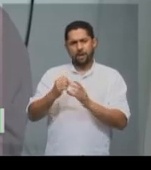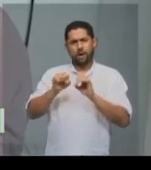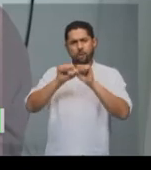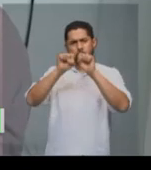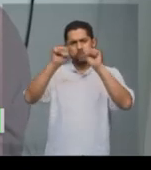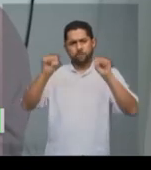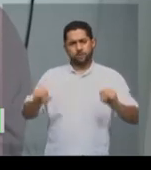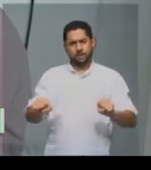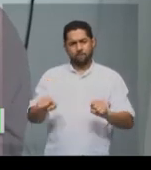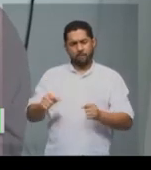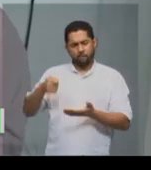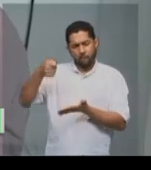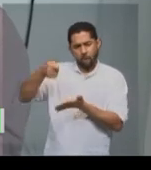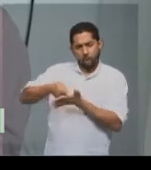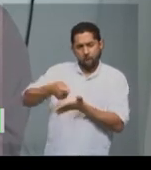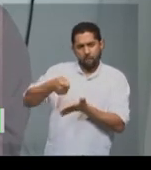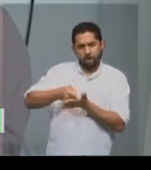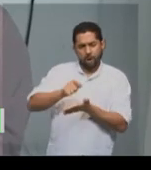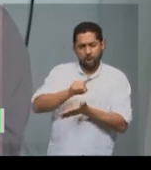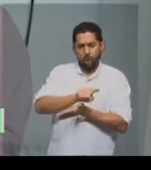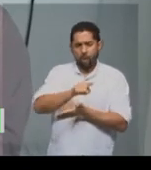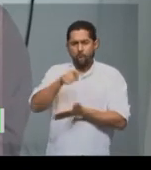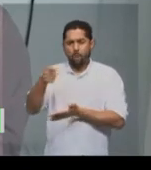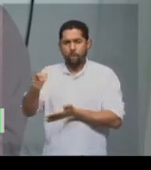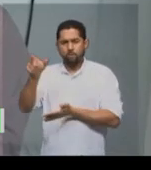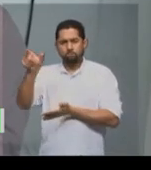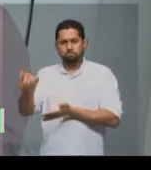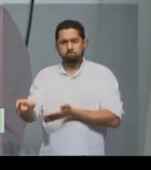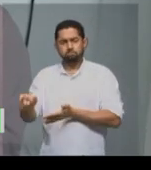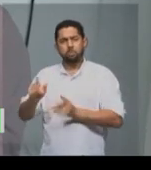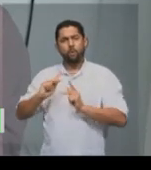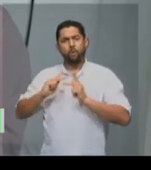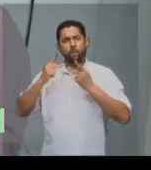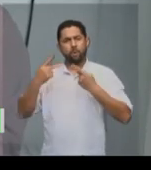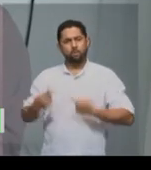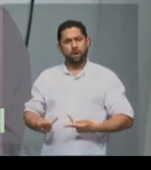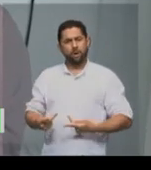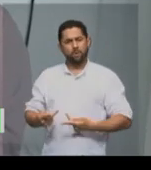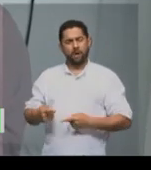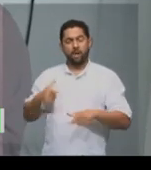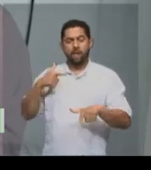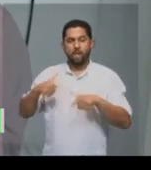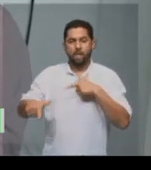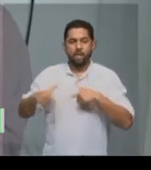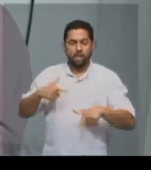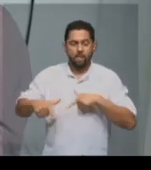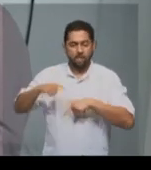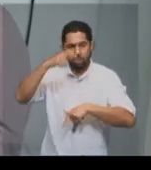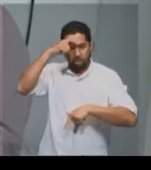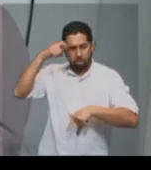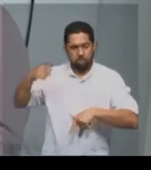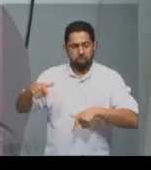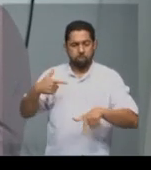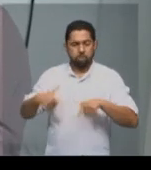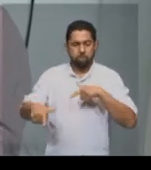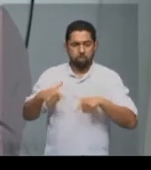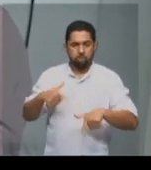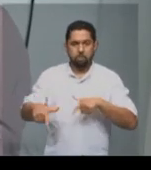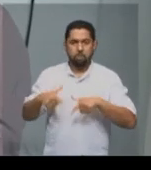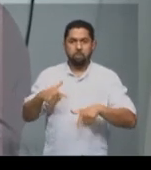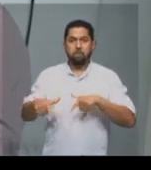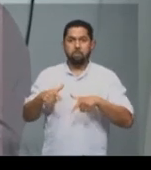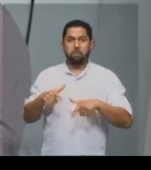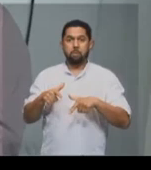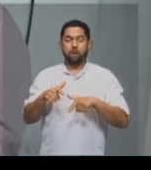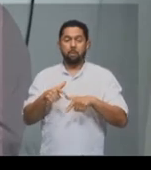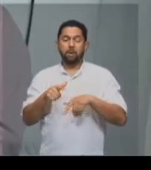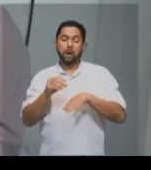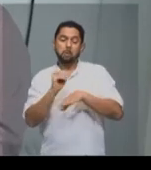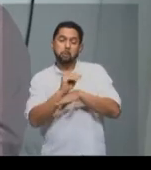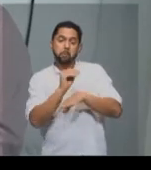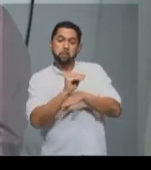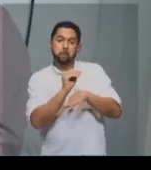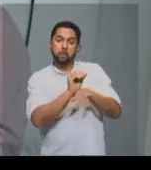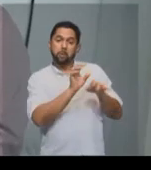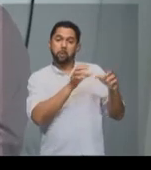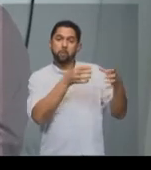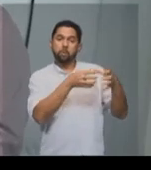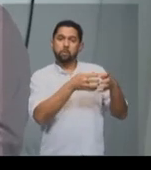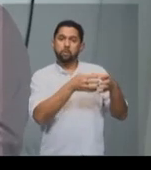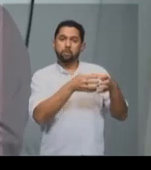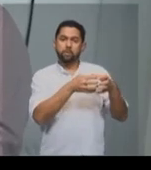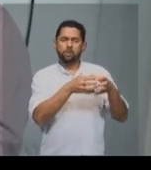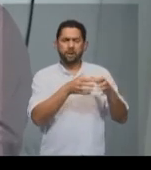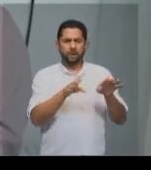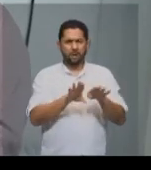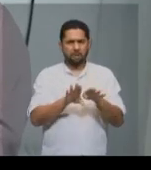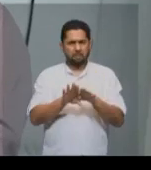outro ser humano a trabalhar compulsoriamente para um determinado grupo, com um determinado